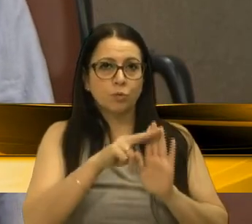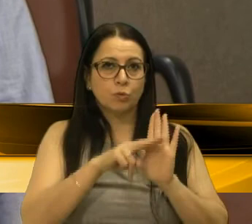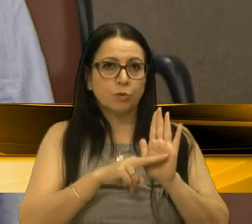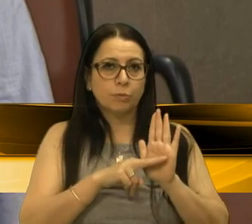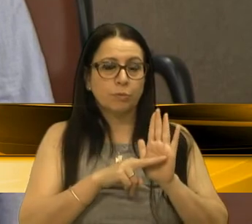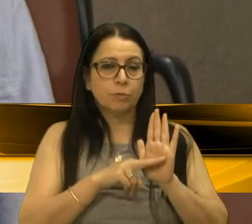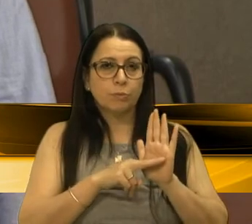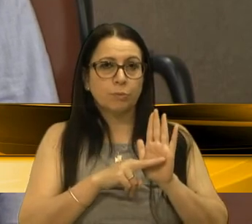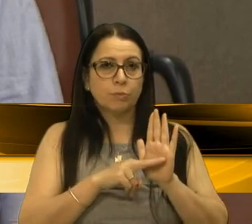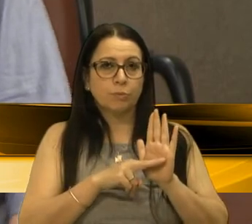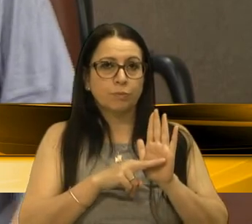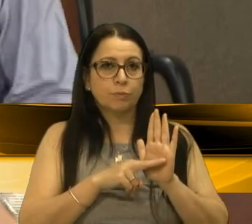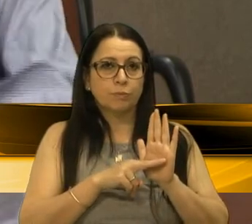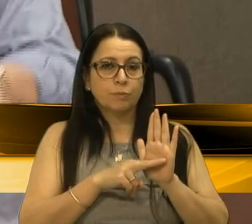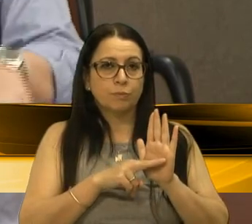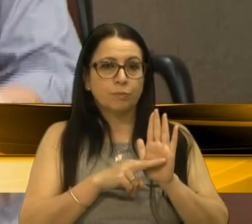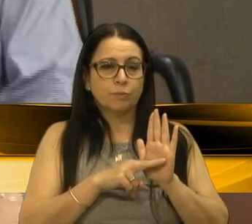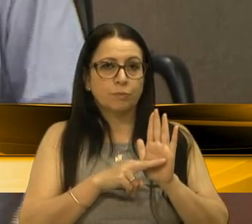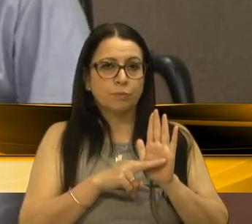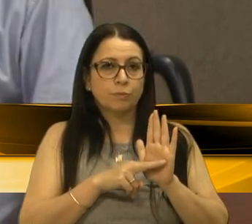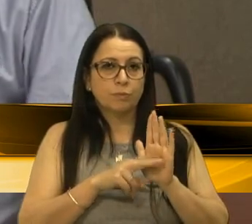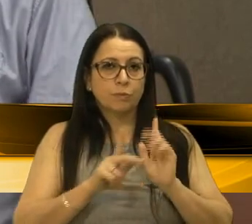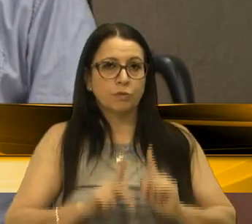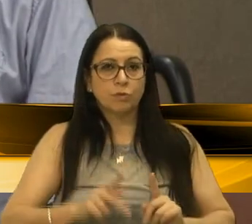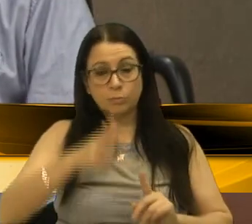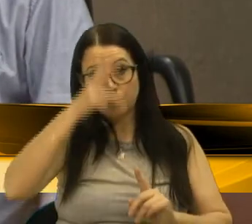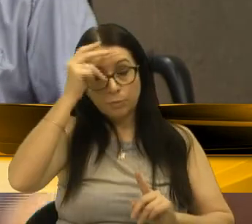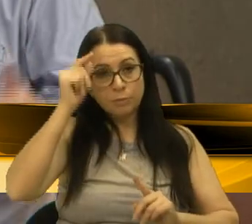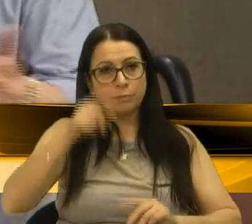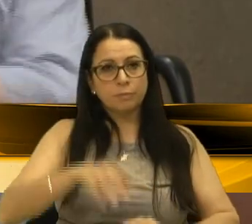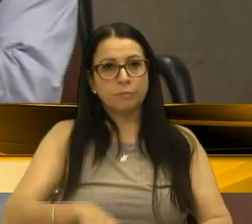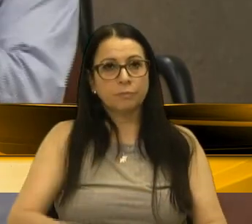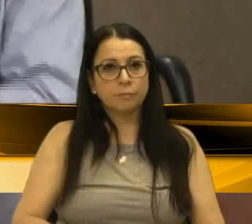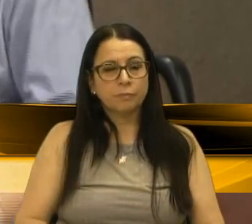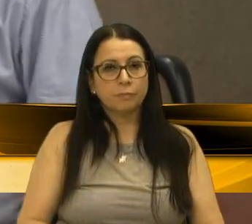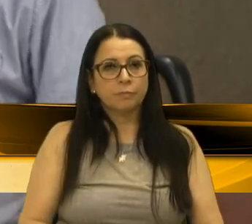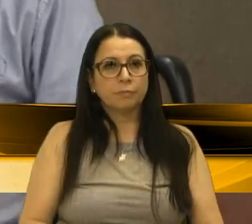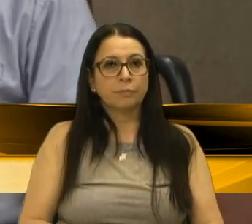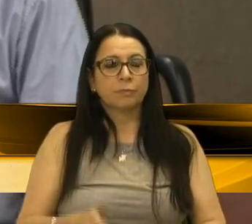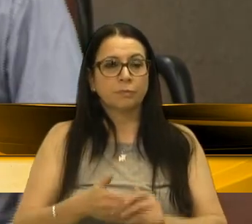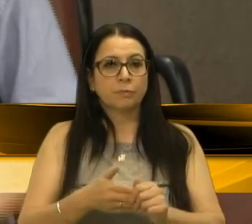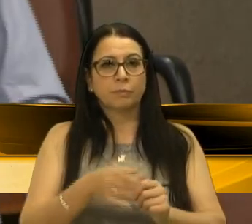do ponto de vista da gestão pública. Muito obrigado por isso, eu acompanho o parecer.